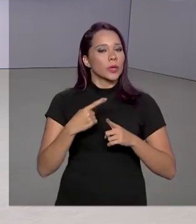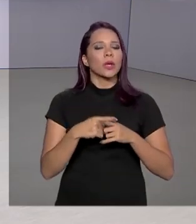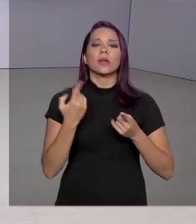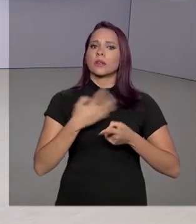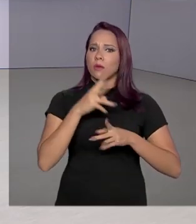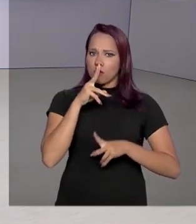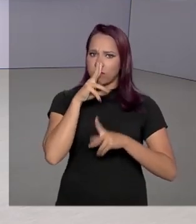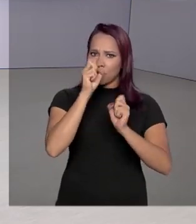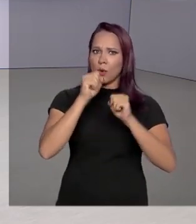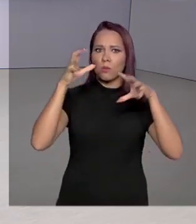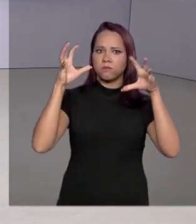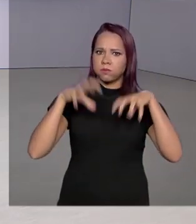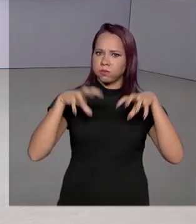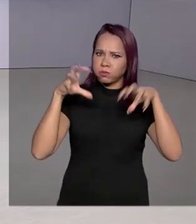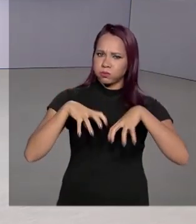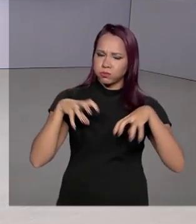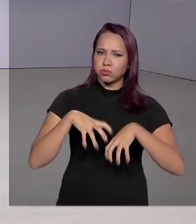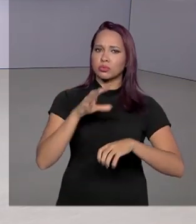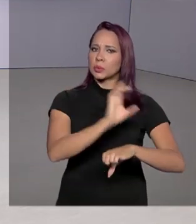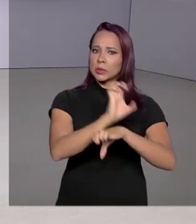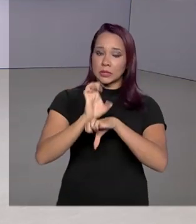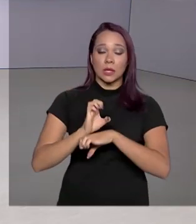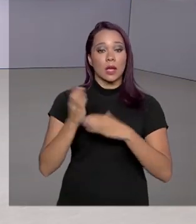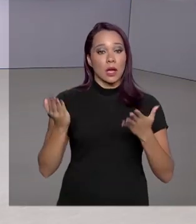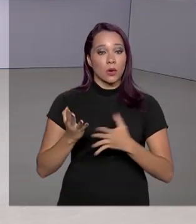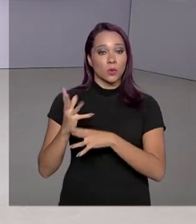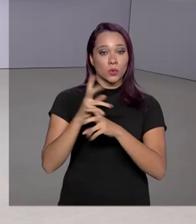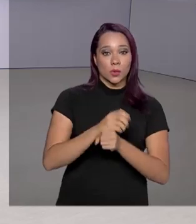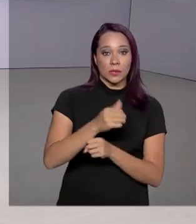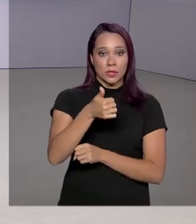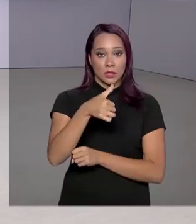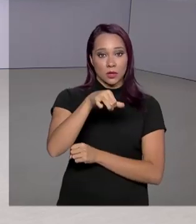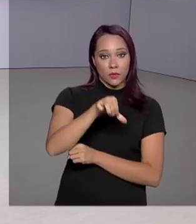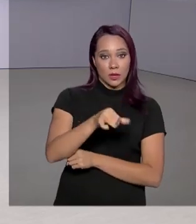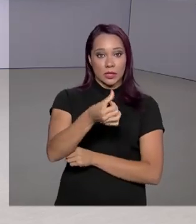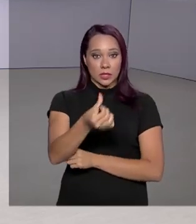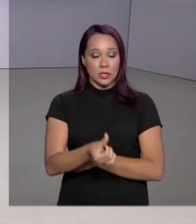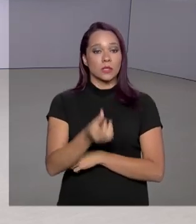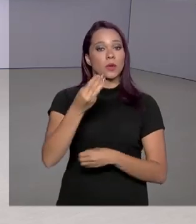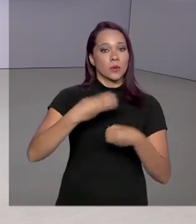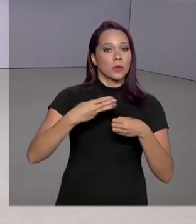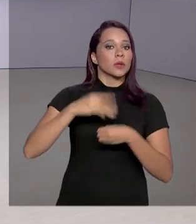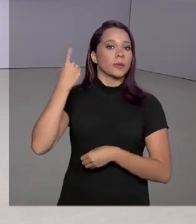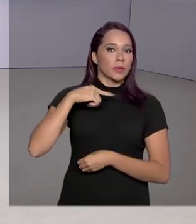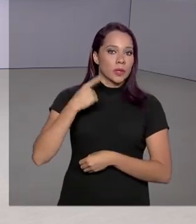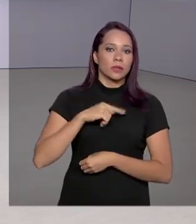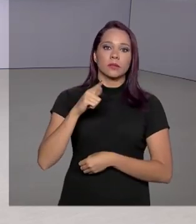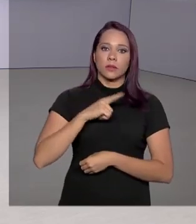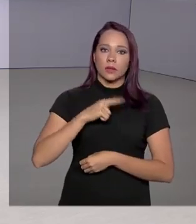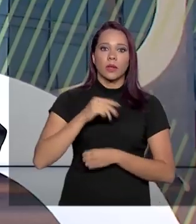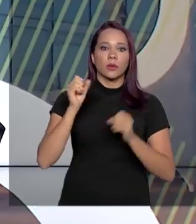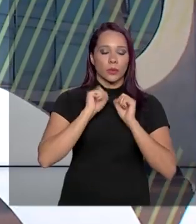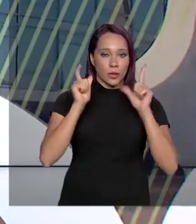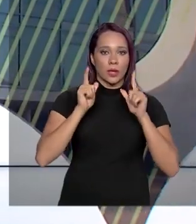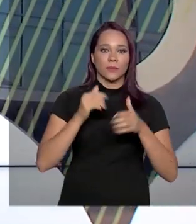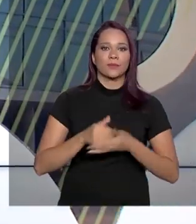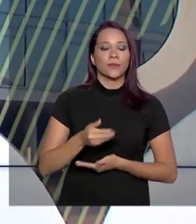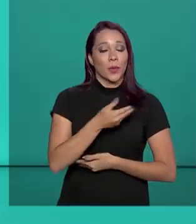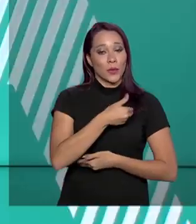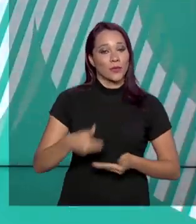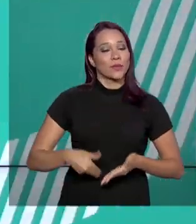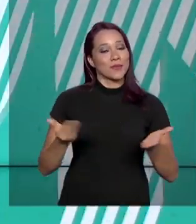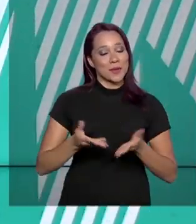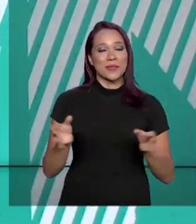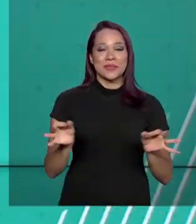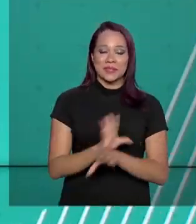fortes chuvas que atingiram os estados. Agora são 196 os municípios mineiros com esse status. O governo agora